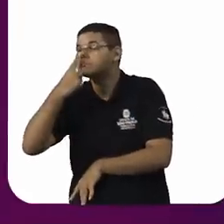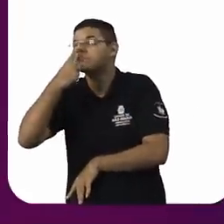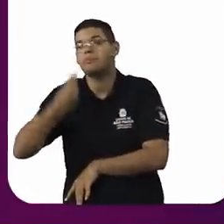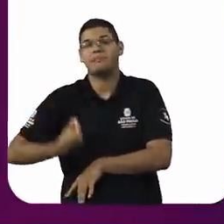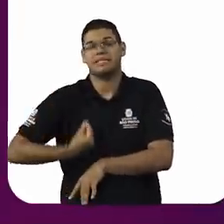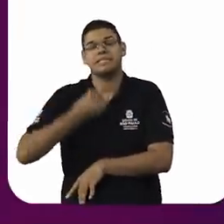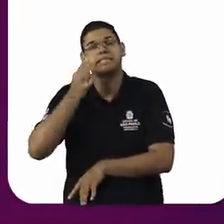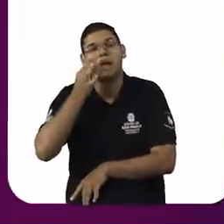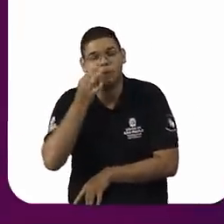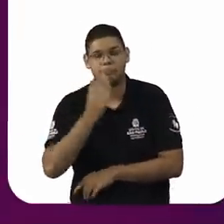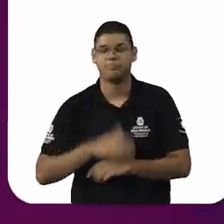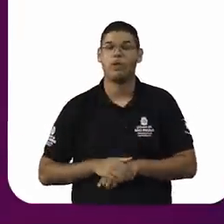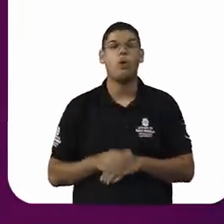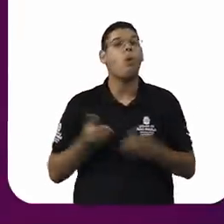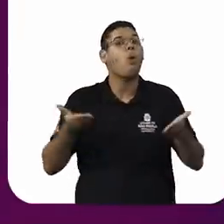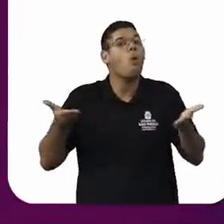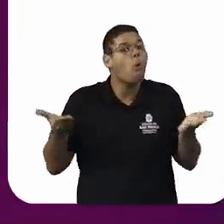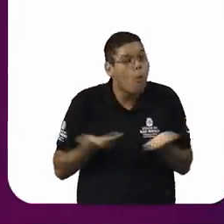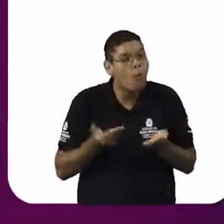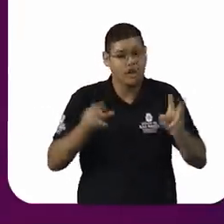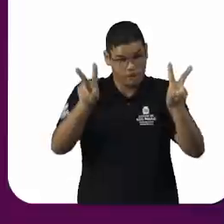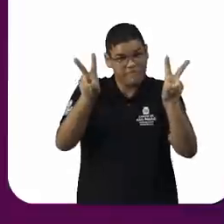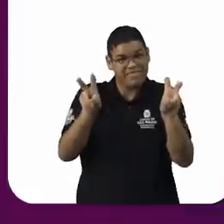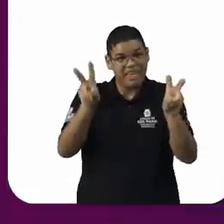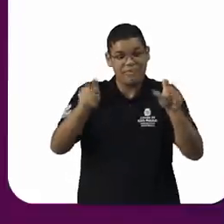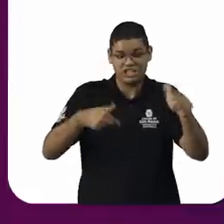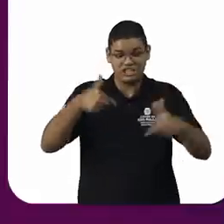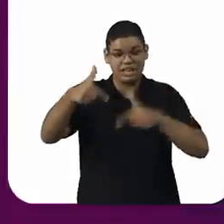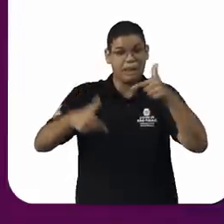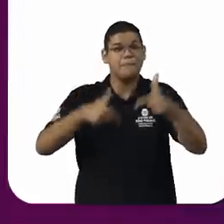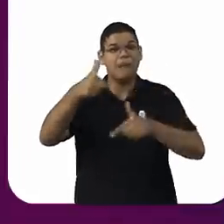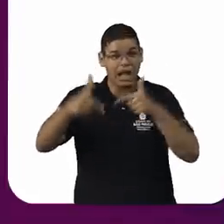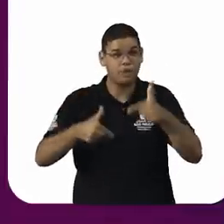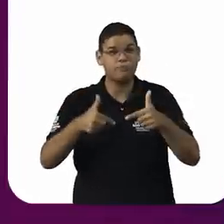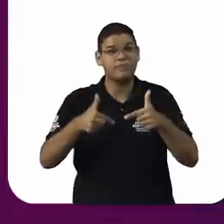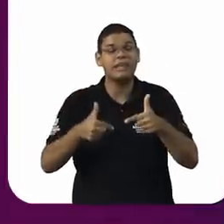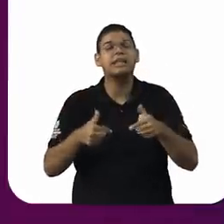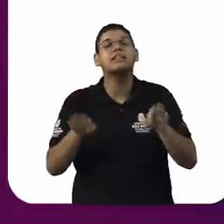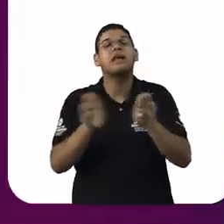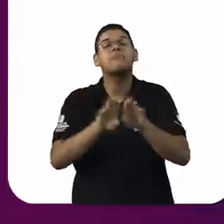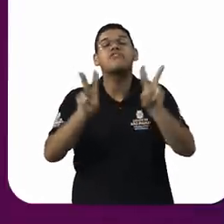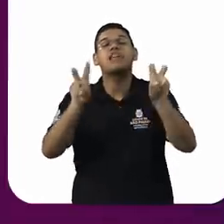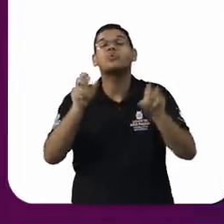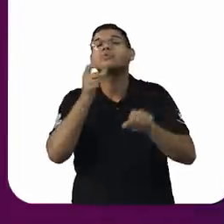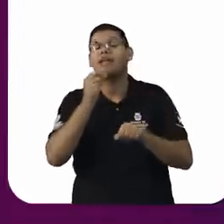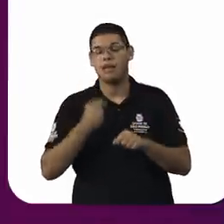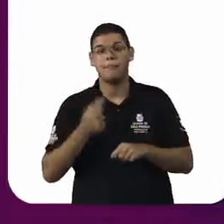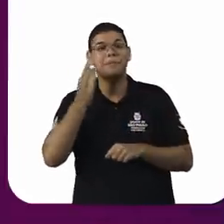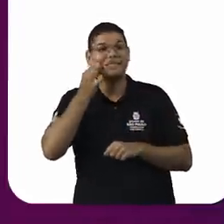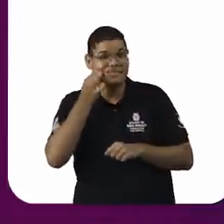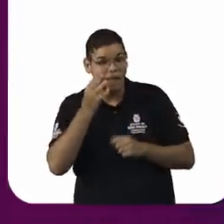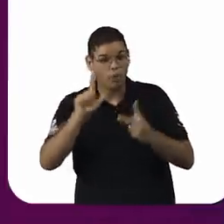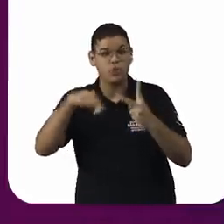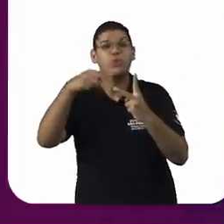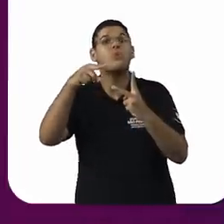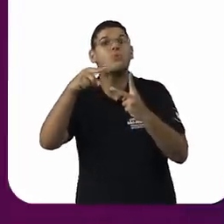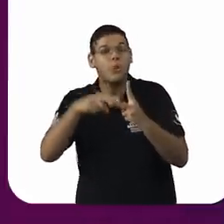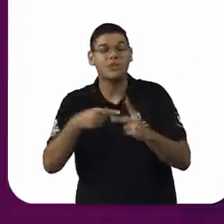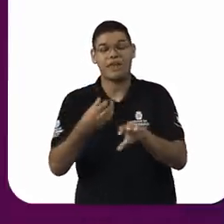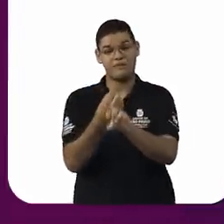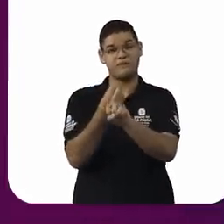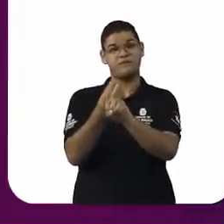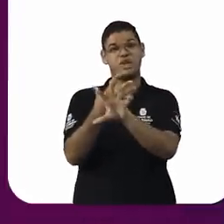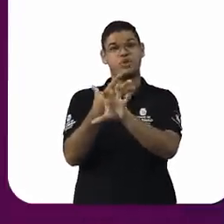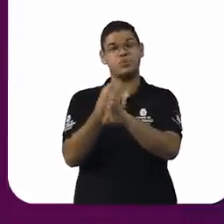trabalho, eu tenho que incluir o ambiente virtual. Então, é claro que eu tenho também tipos de assédio sexual no trabalho